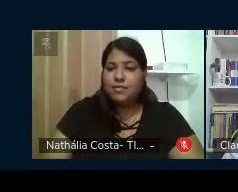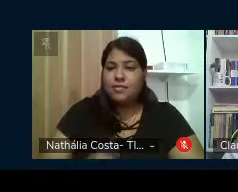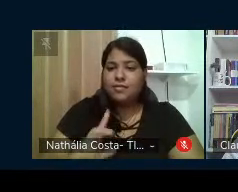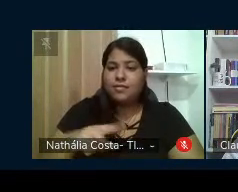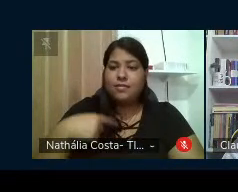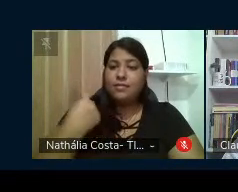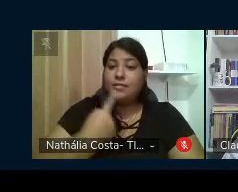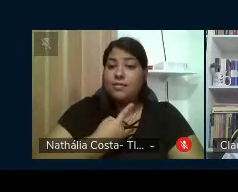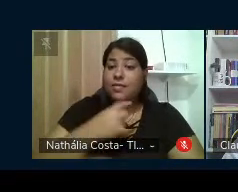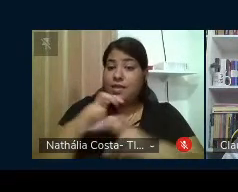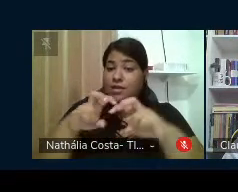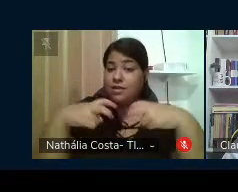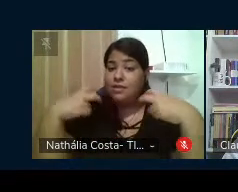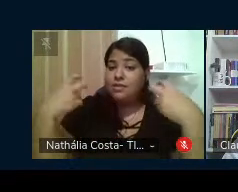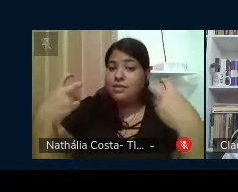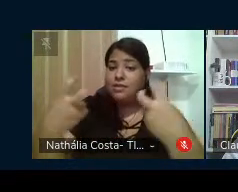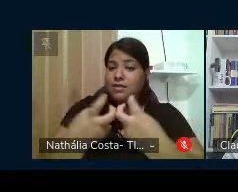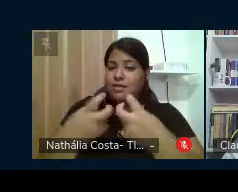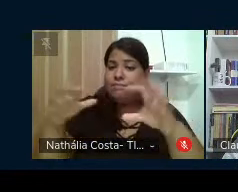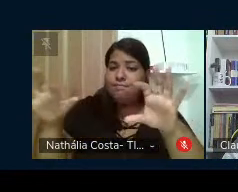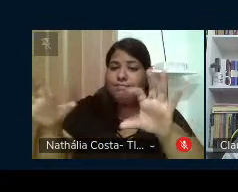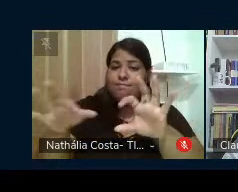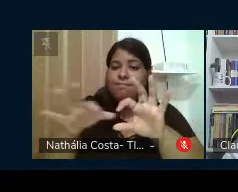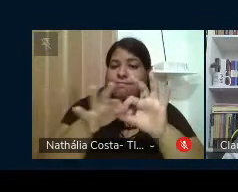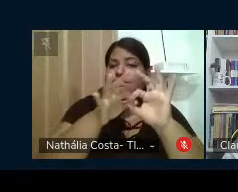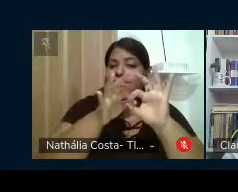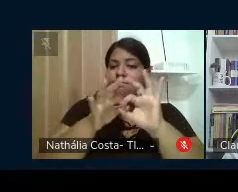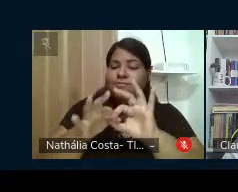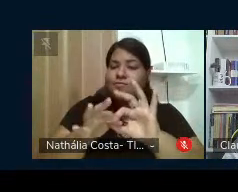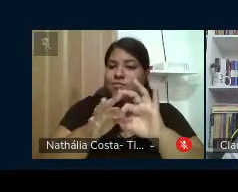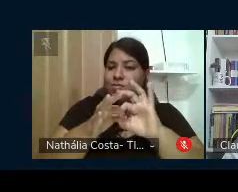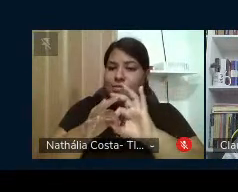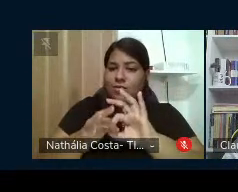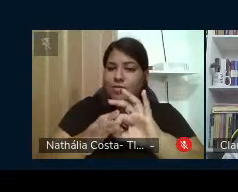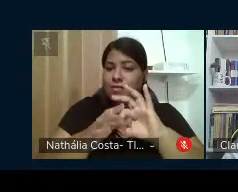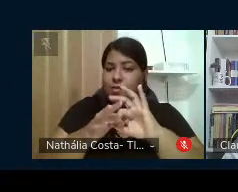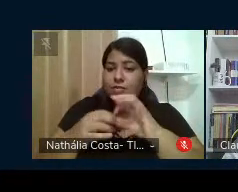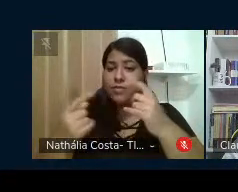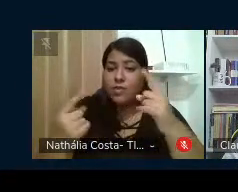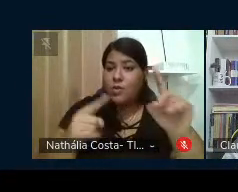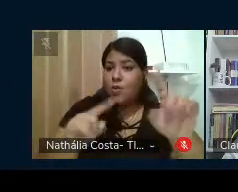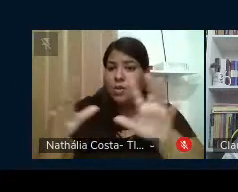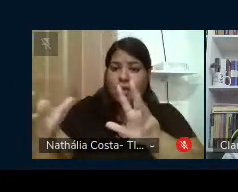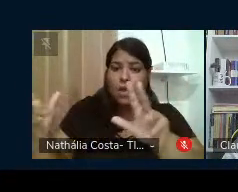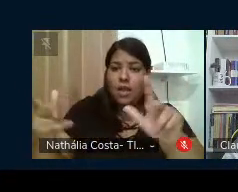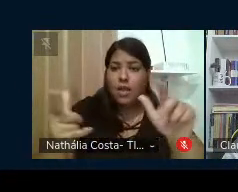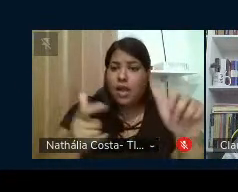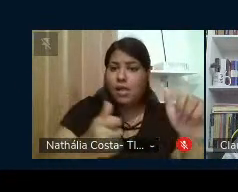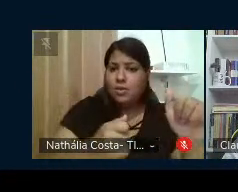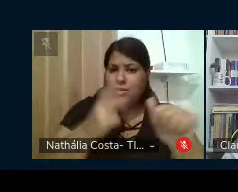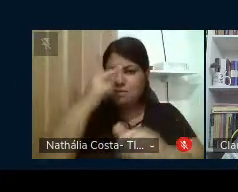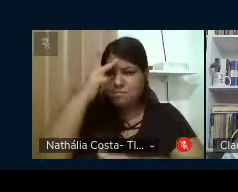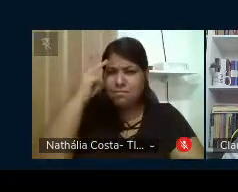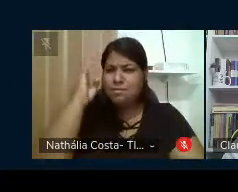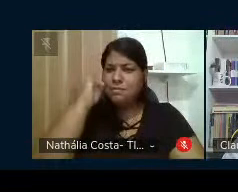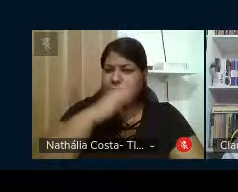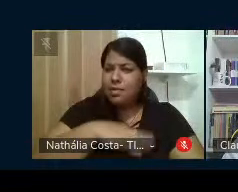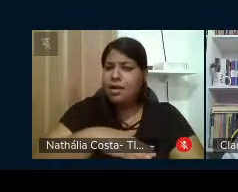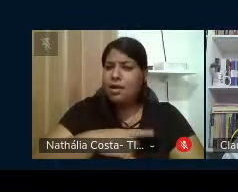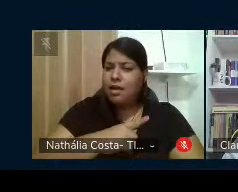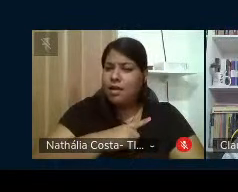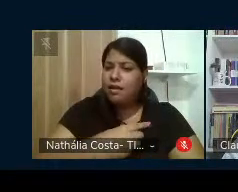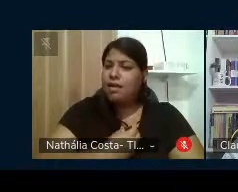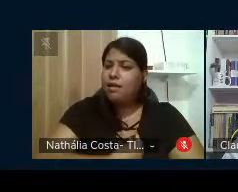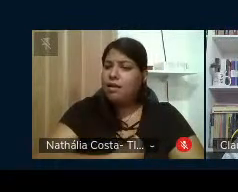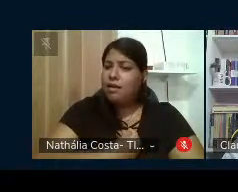Nossa ciranda Uniu os republicanos Contra todos